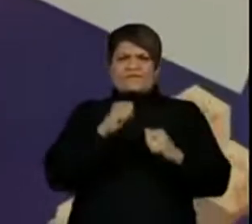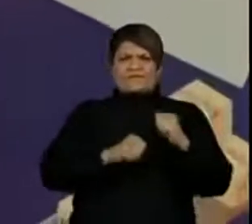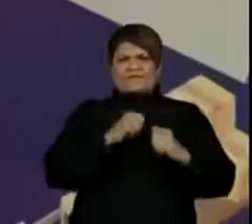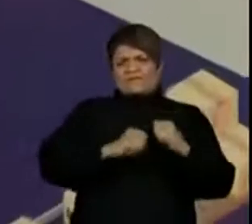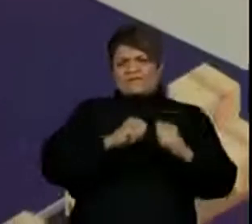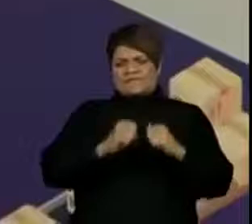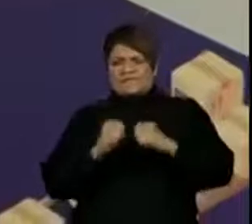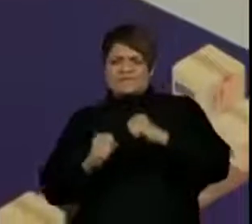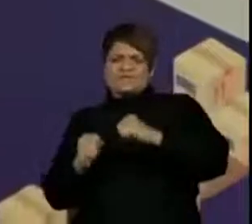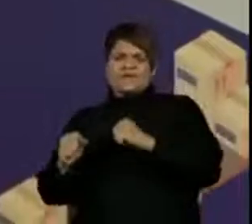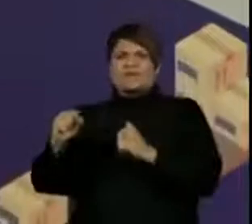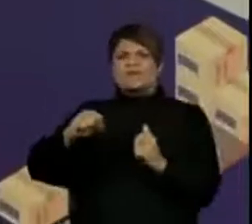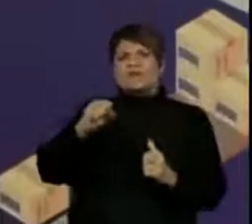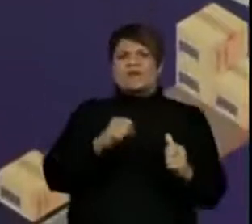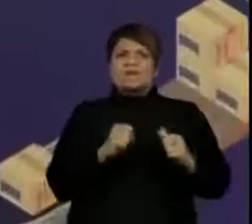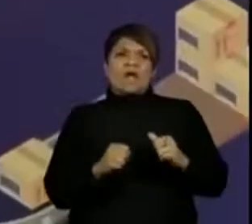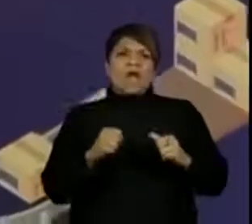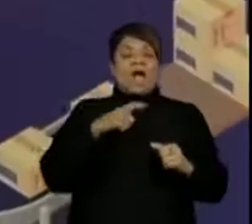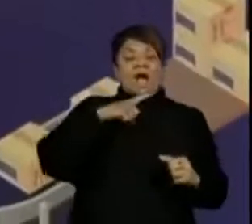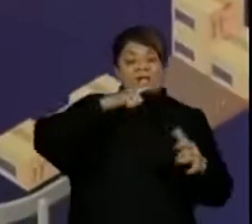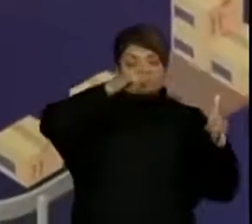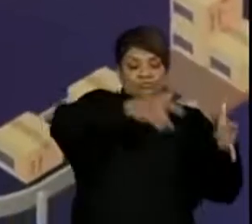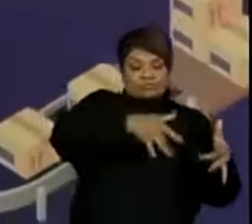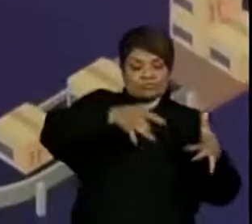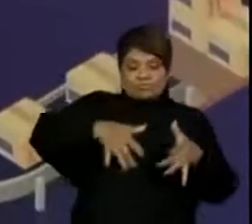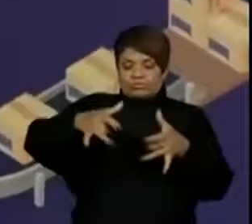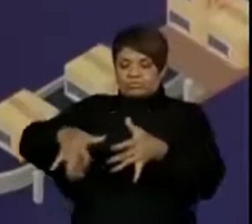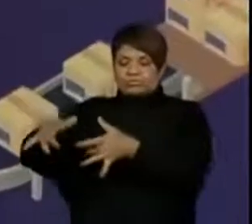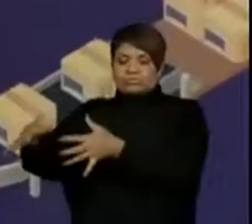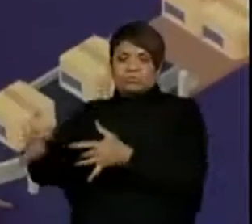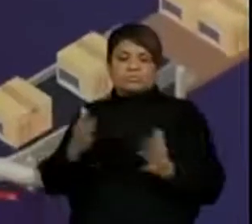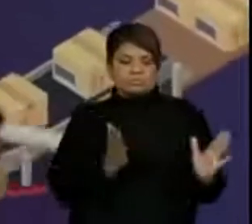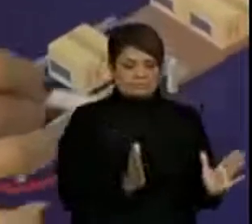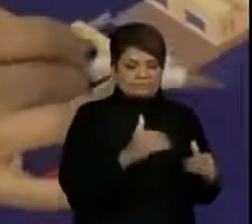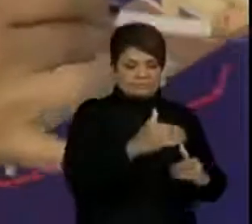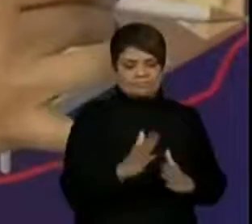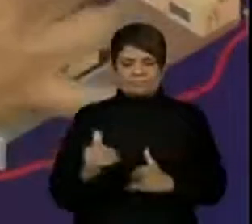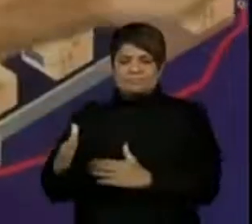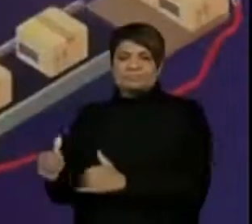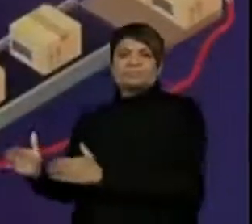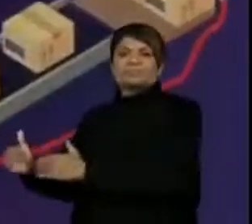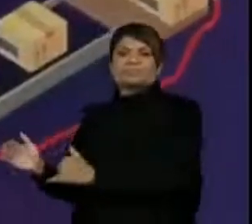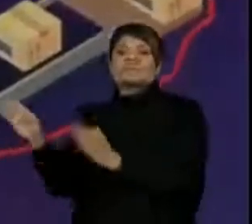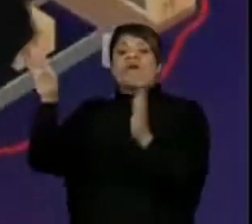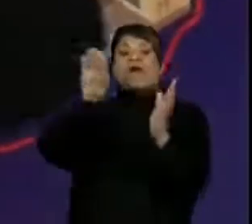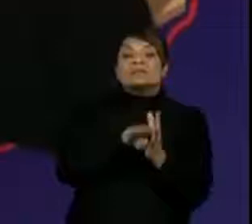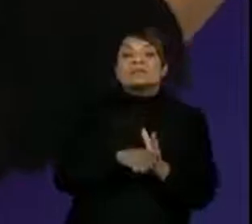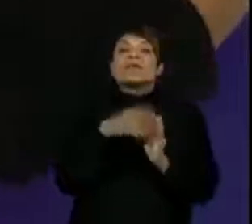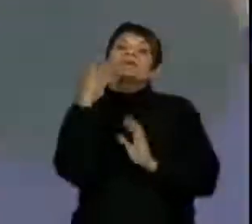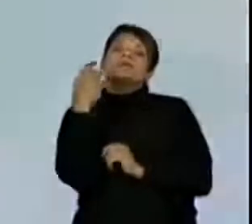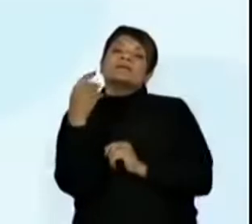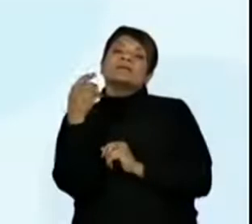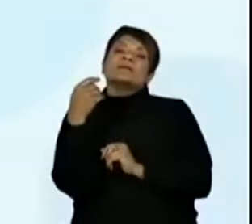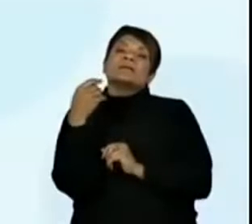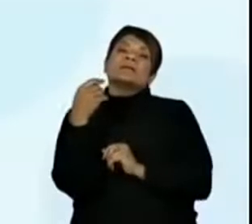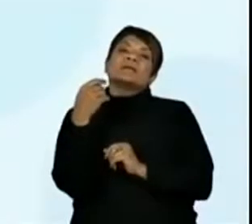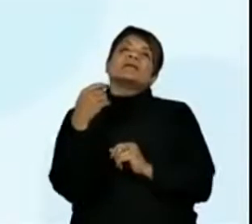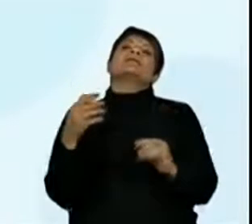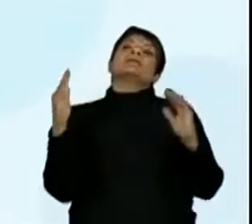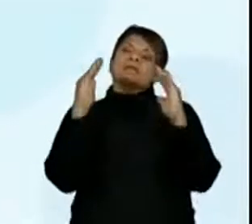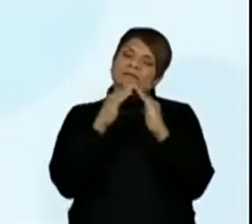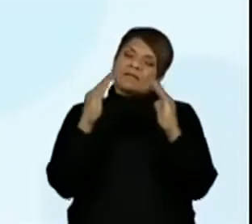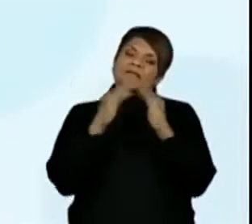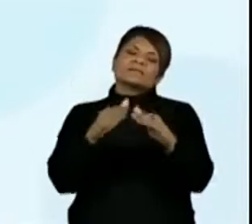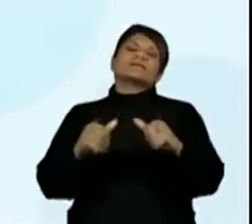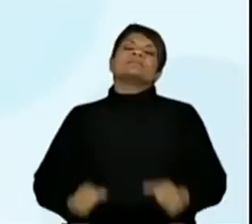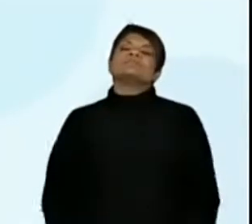que vem embaladinho até chegar na nossa